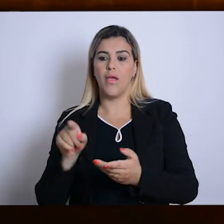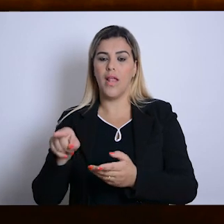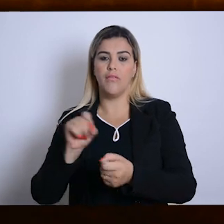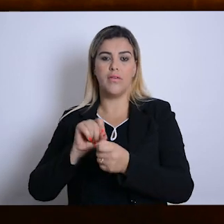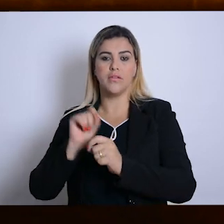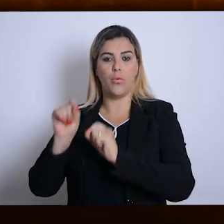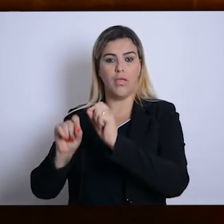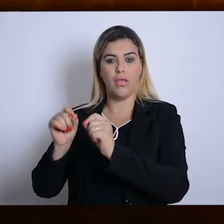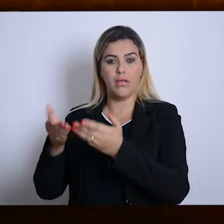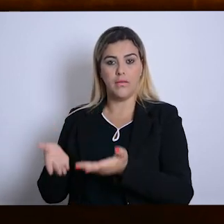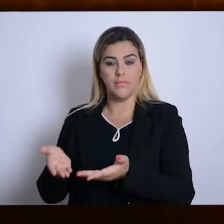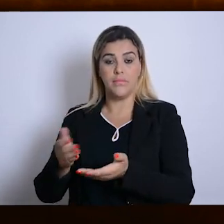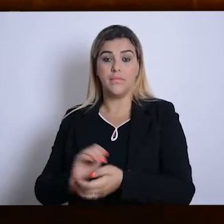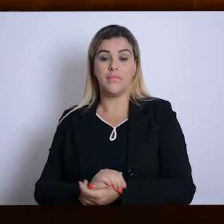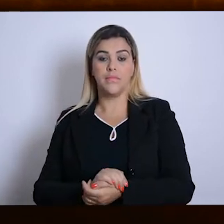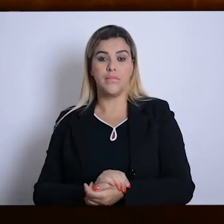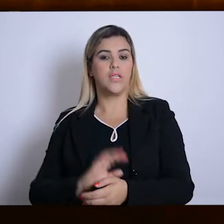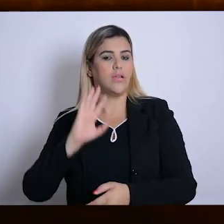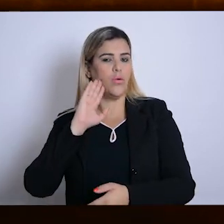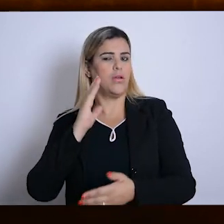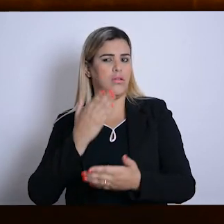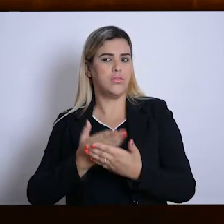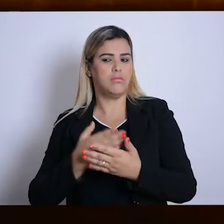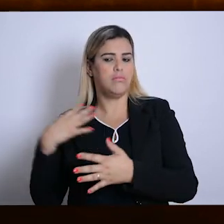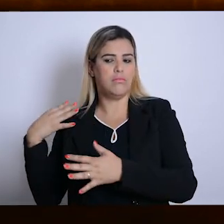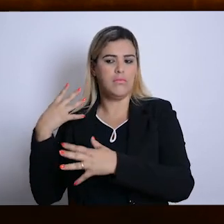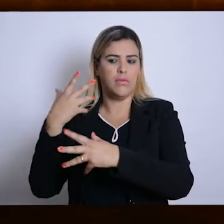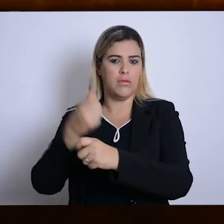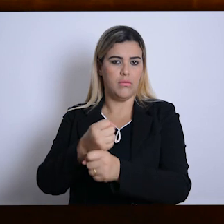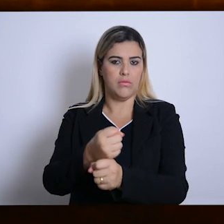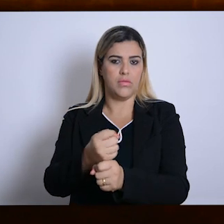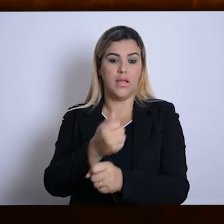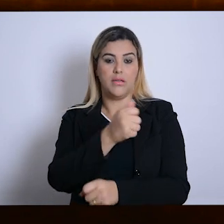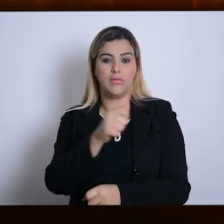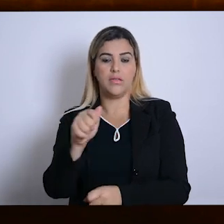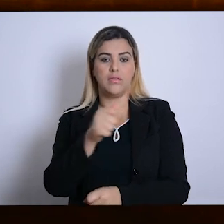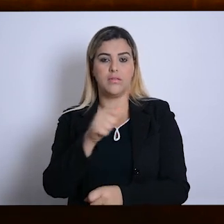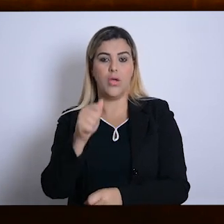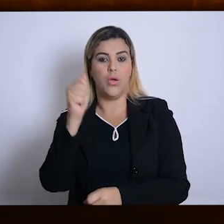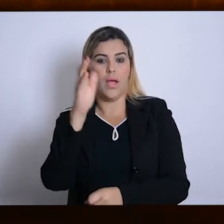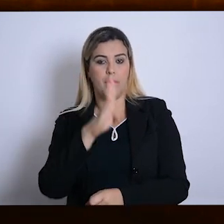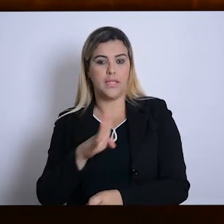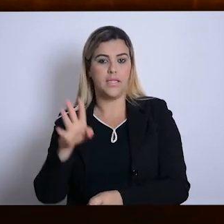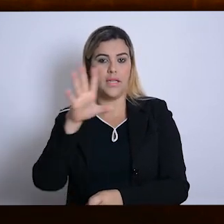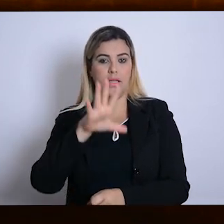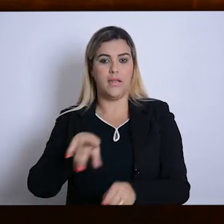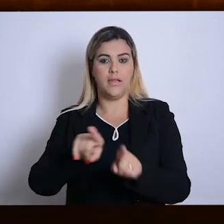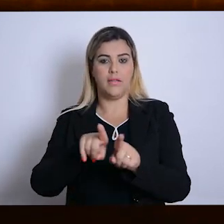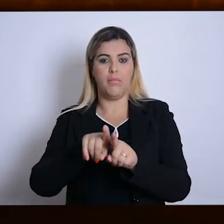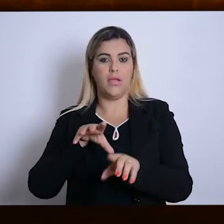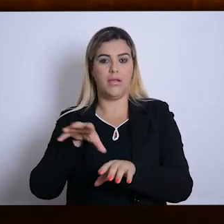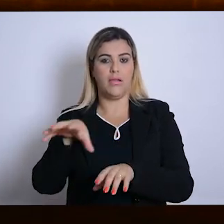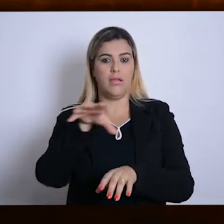Então, eu acredito que, ao longo do tempo, as associações, tanto a brasileira quanto as associações regionais, elas